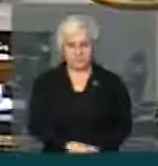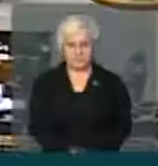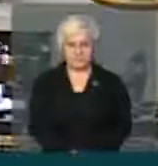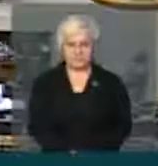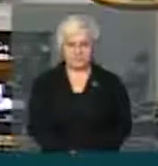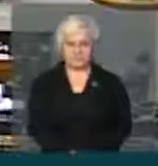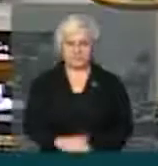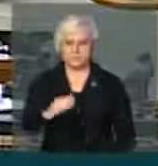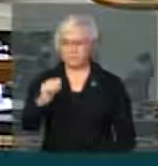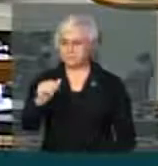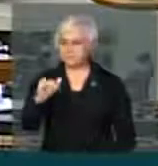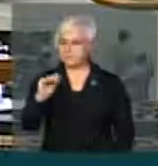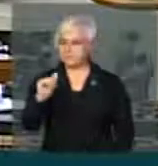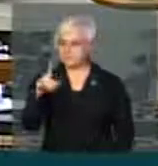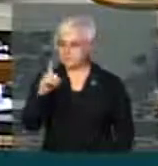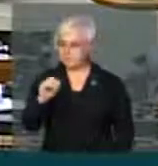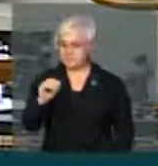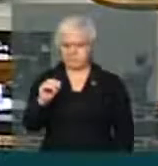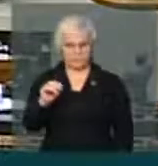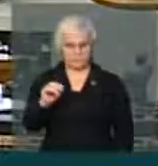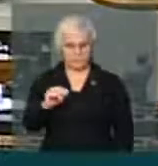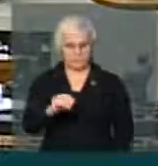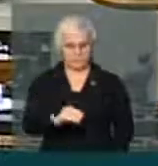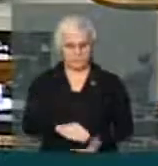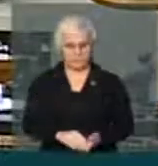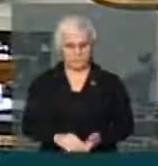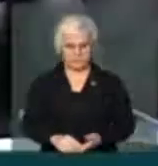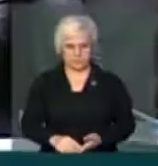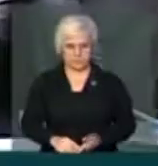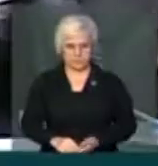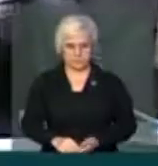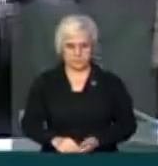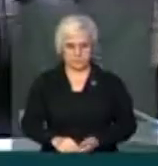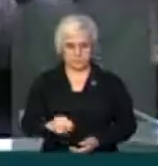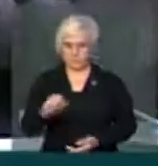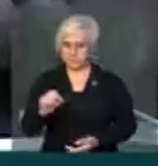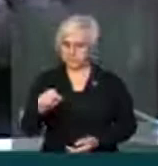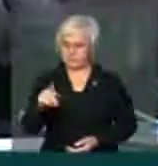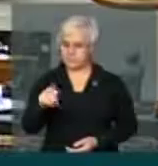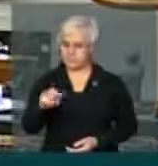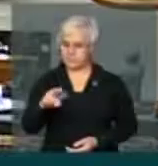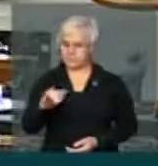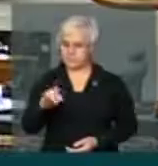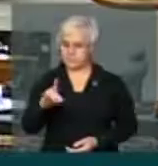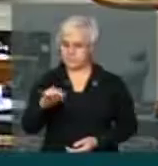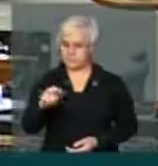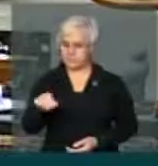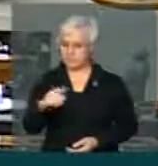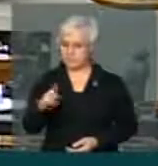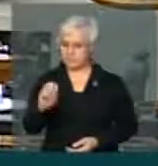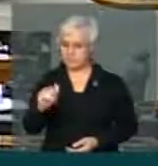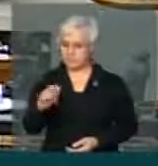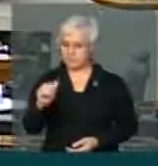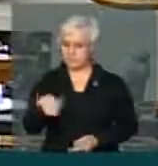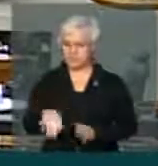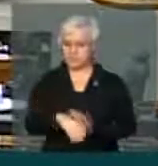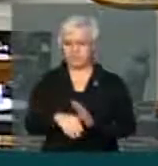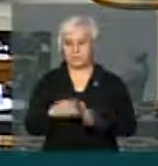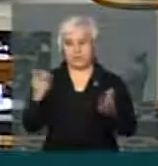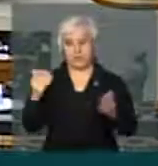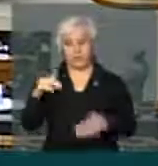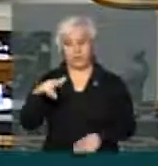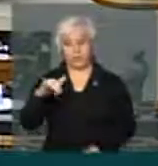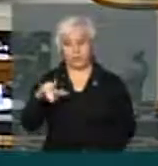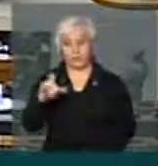Deputado Caiado, em seguida, Vossa Excelência está inscrito, desperdião a mim, Vossa Excelência. Deputado Nilson